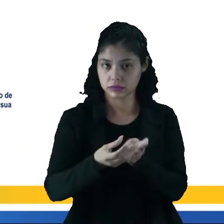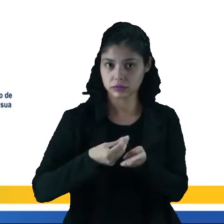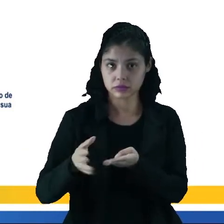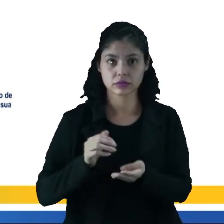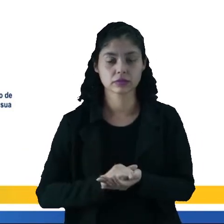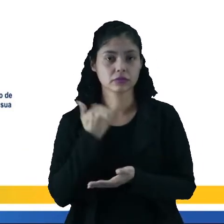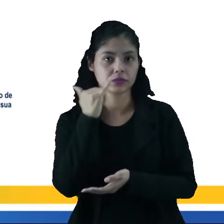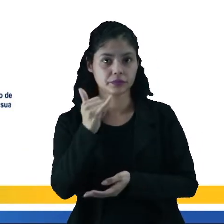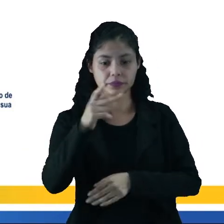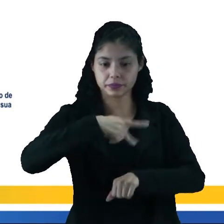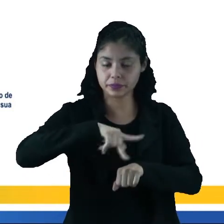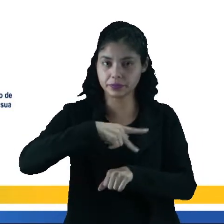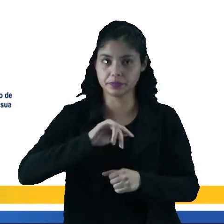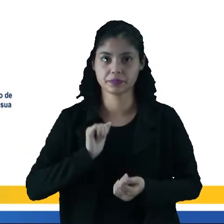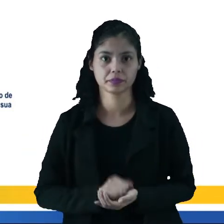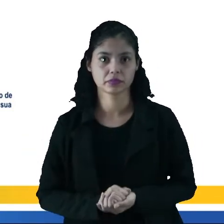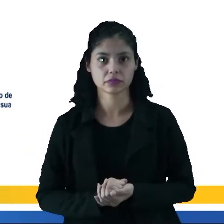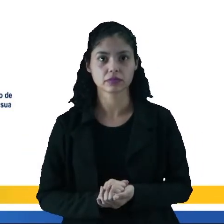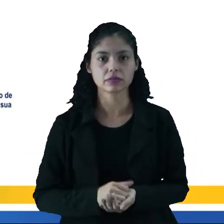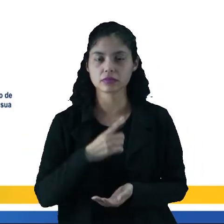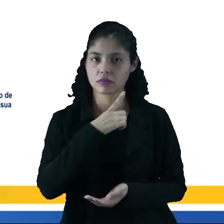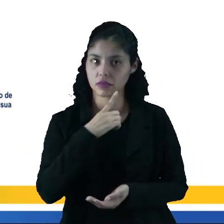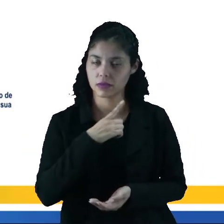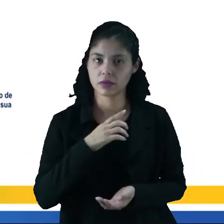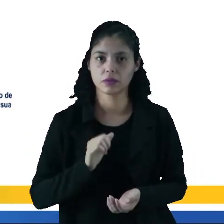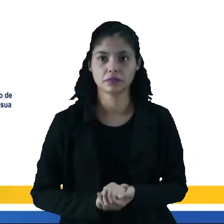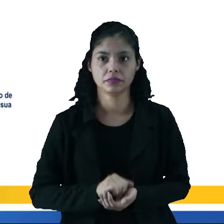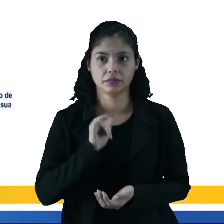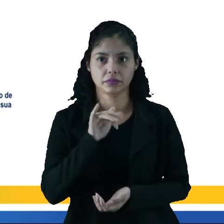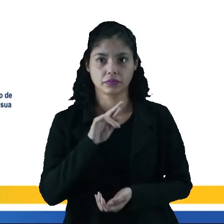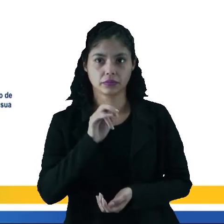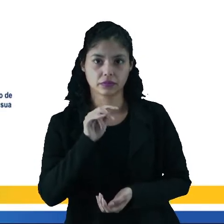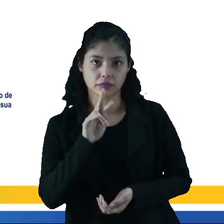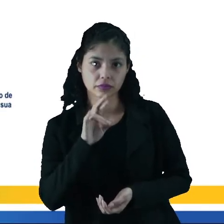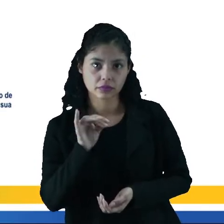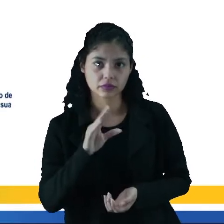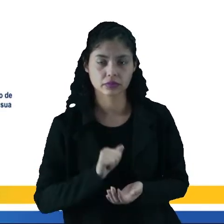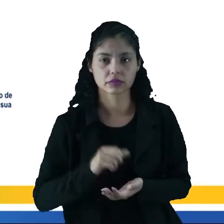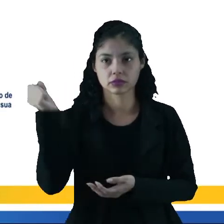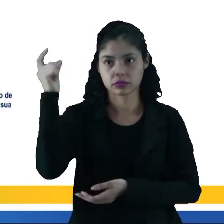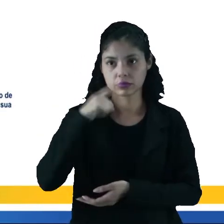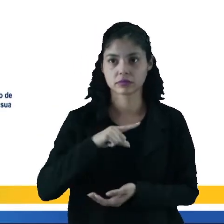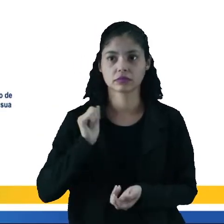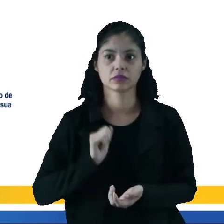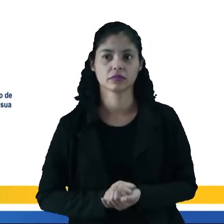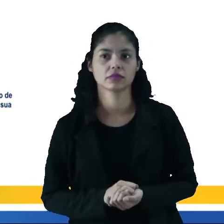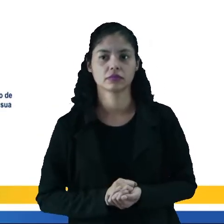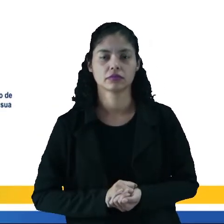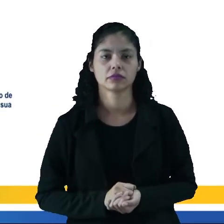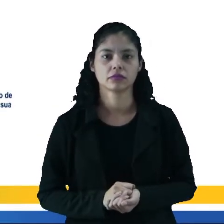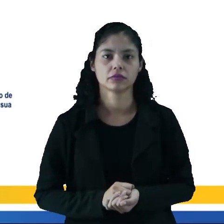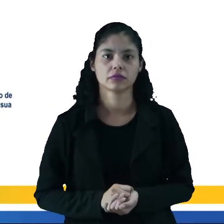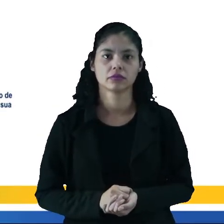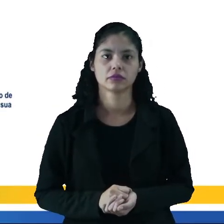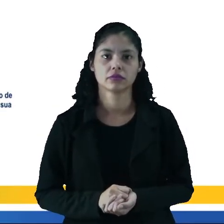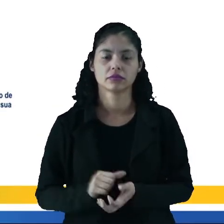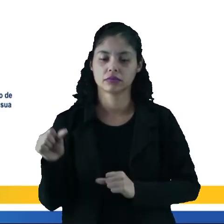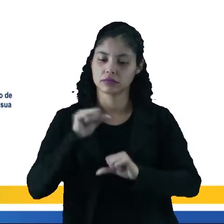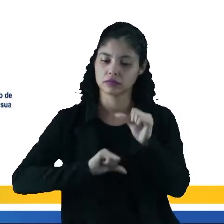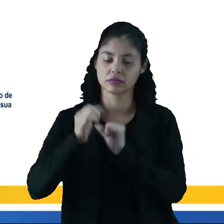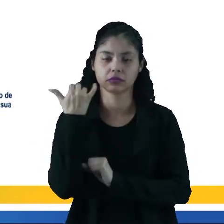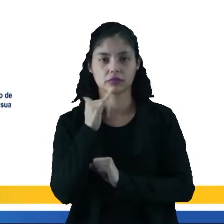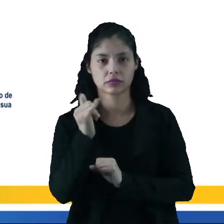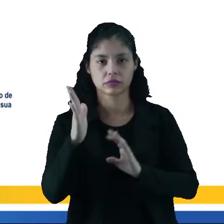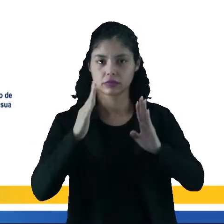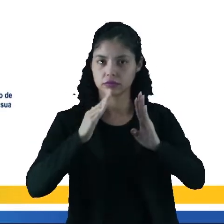de energia do país. Que aí você vai ter um inversor solar, que nesse desenho eu mostro para você. Um inversor que converte a energia solar